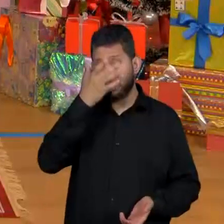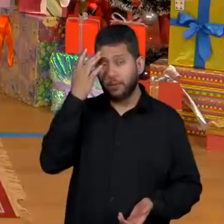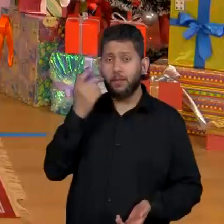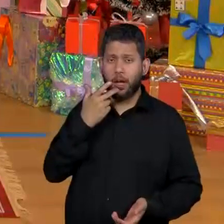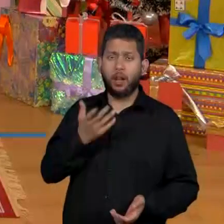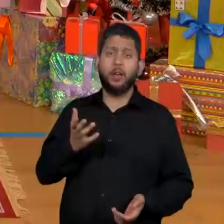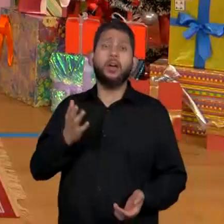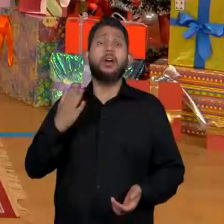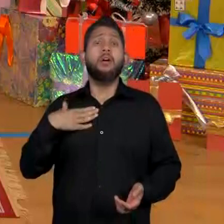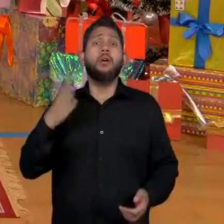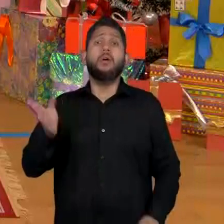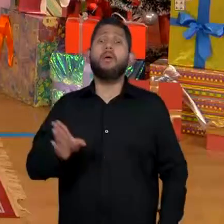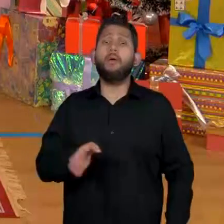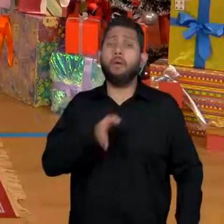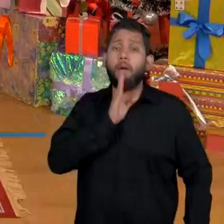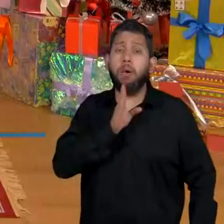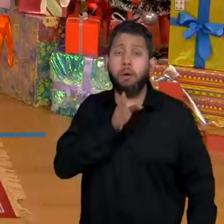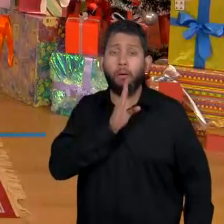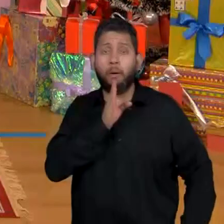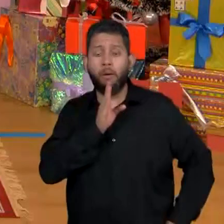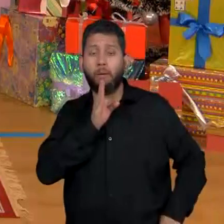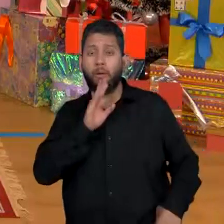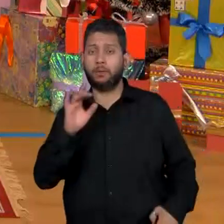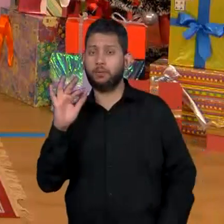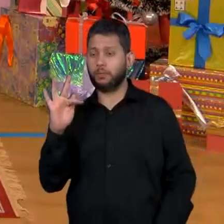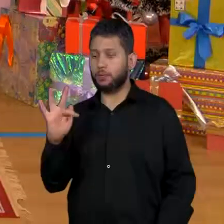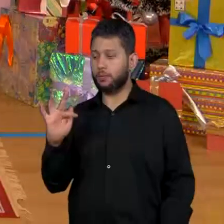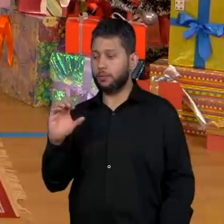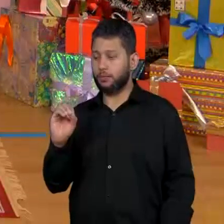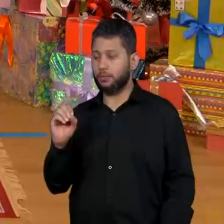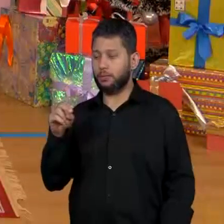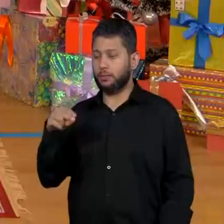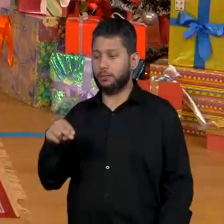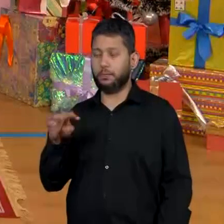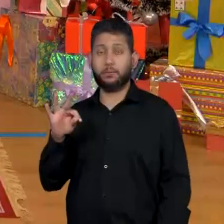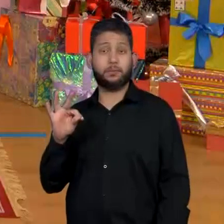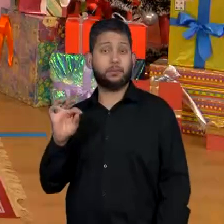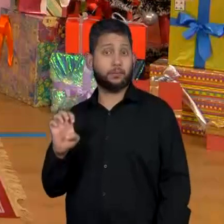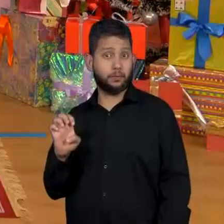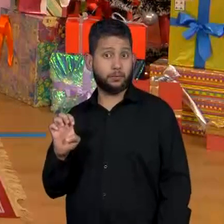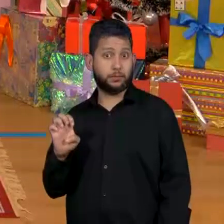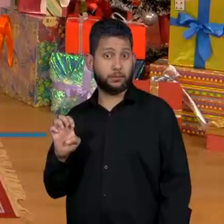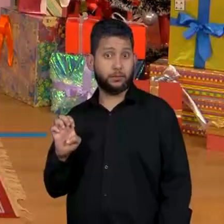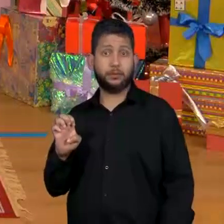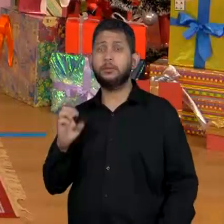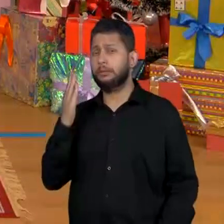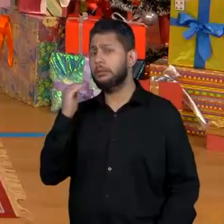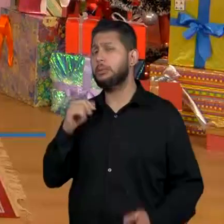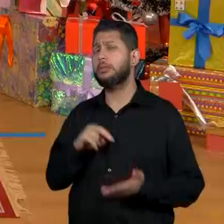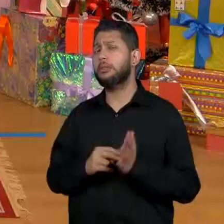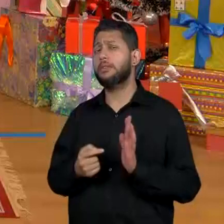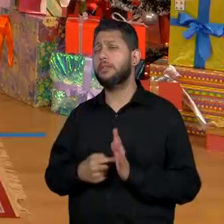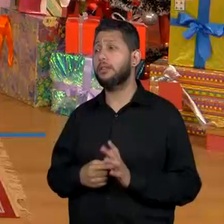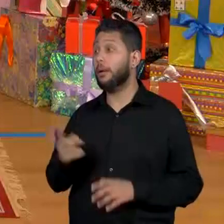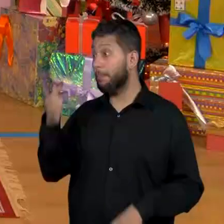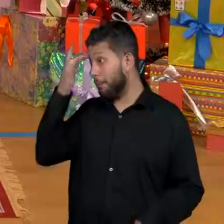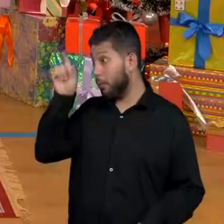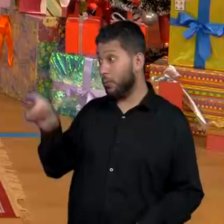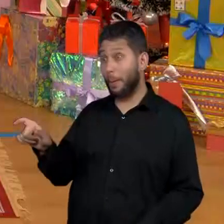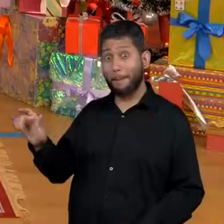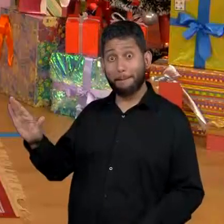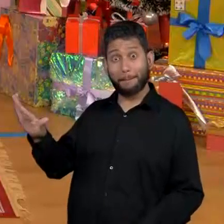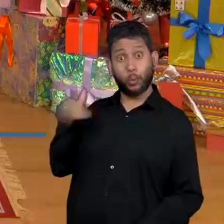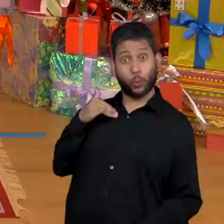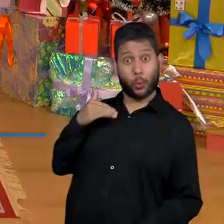Essa fonte é porque uma pessoa da minha confiança mandou. Mas será que essa pessoa da confiança